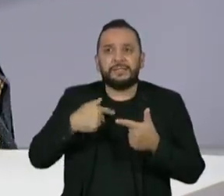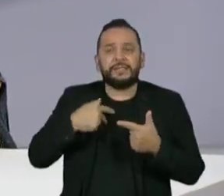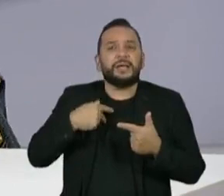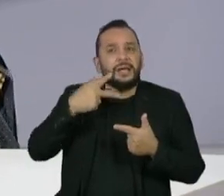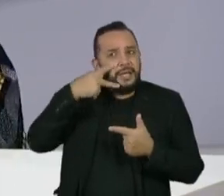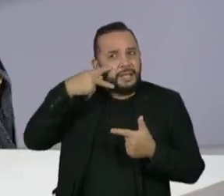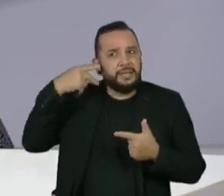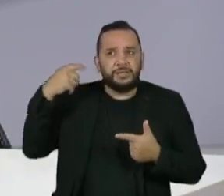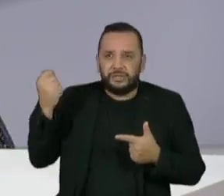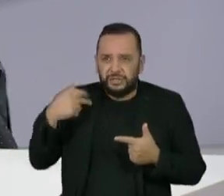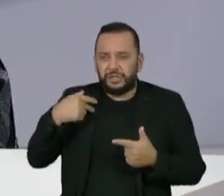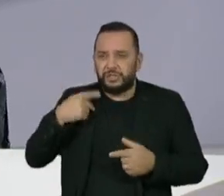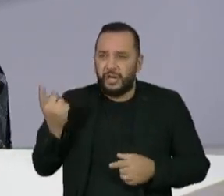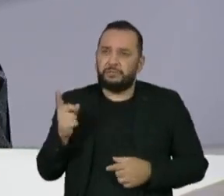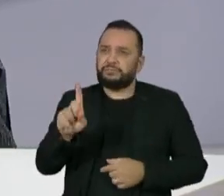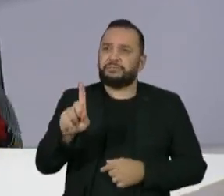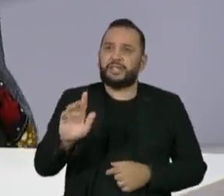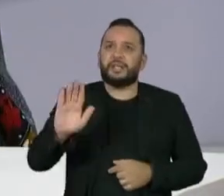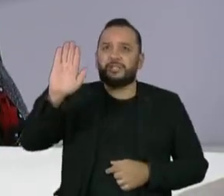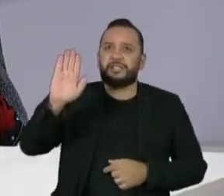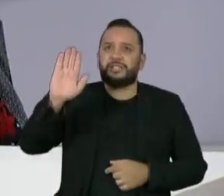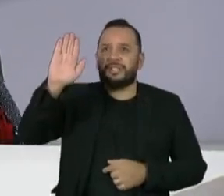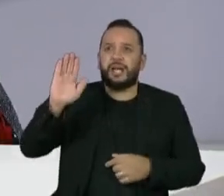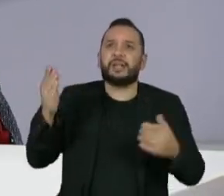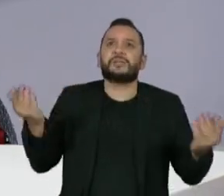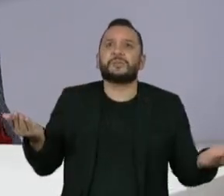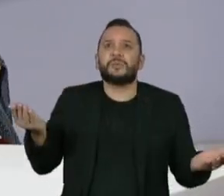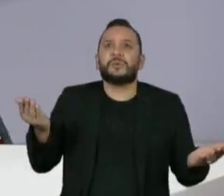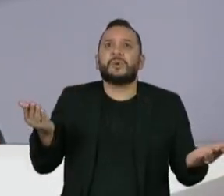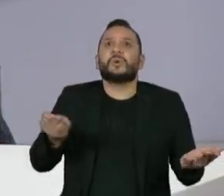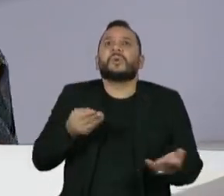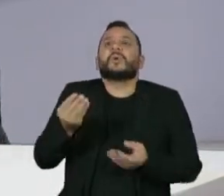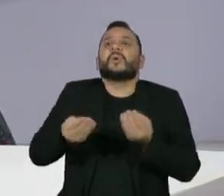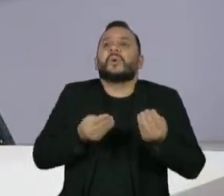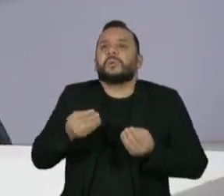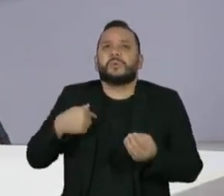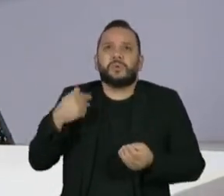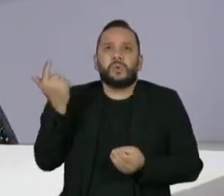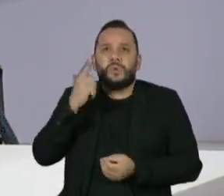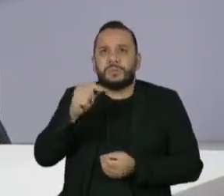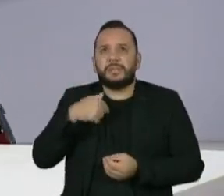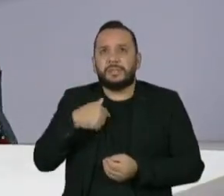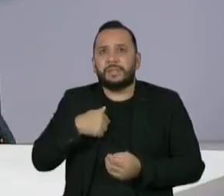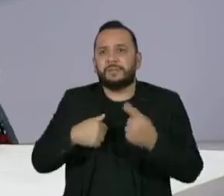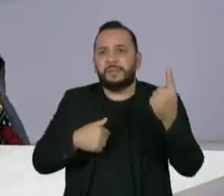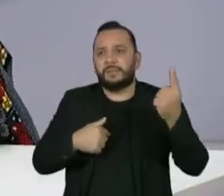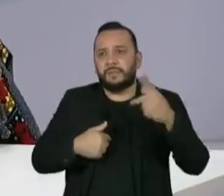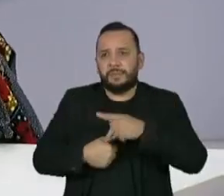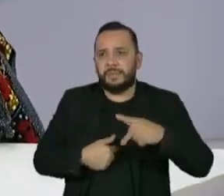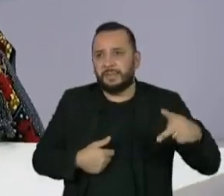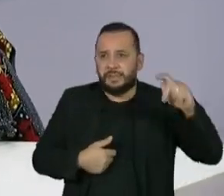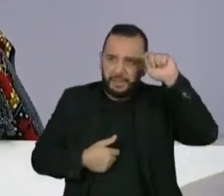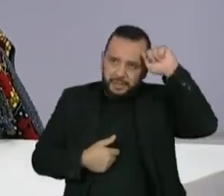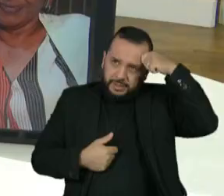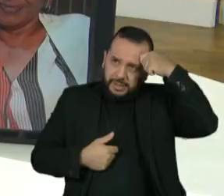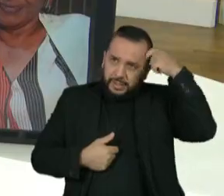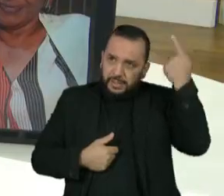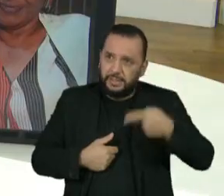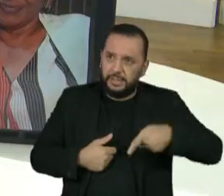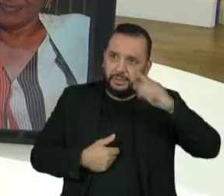acontecendo ainda? E a última é, por que a gente precisa fazer para eleger a primeira presidenta negra desse país?